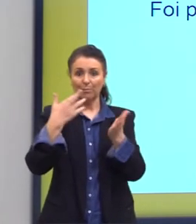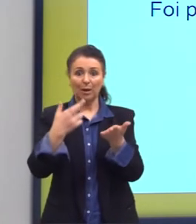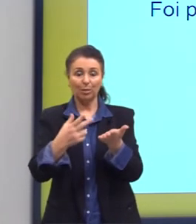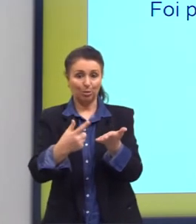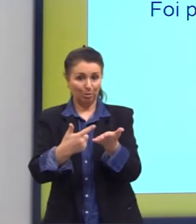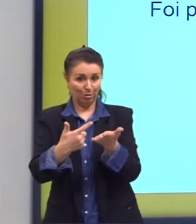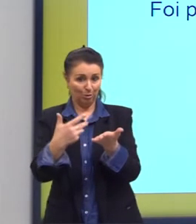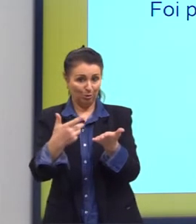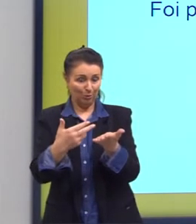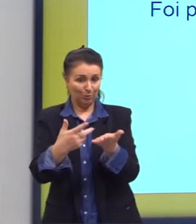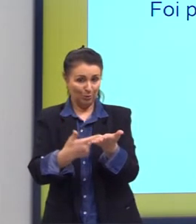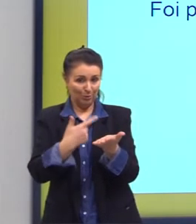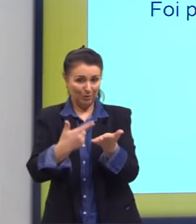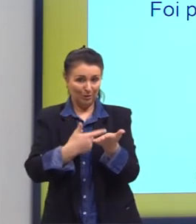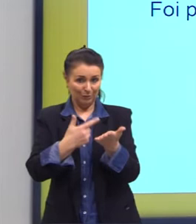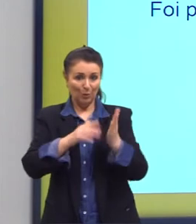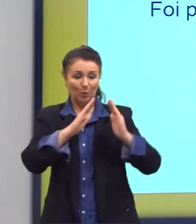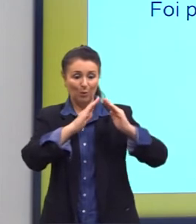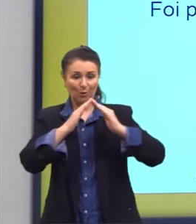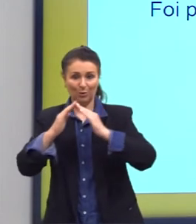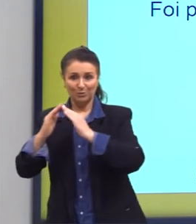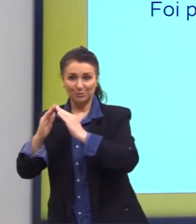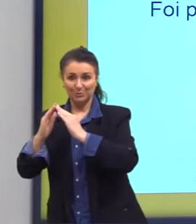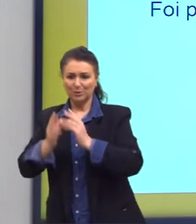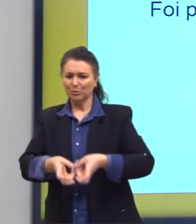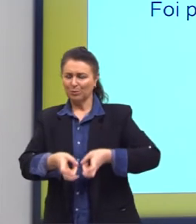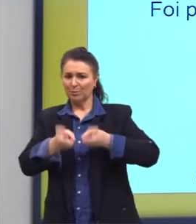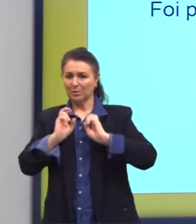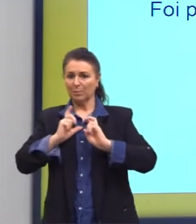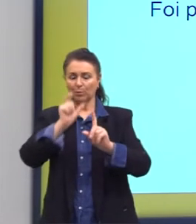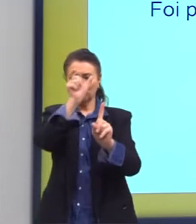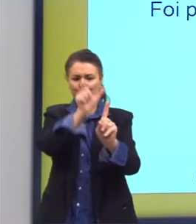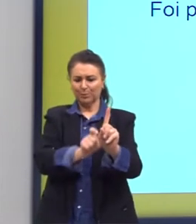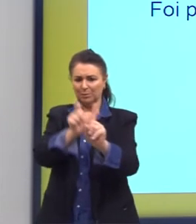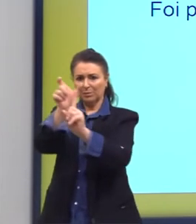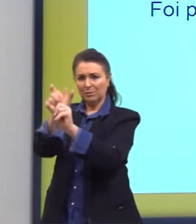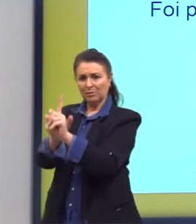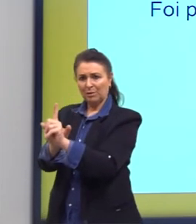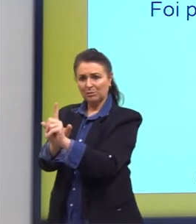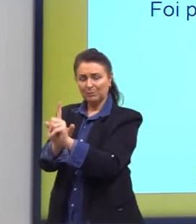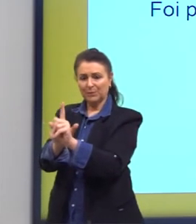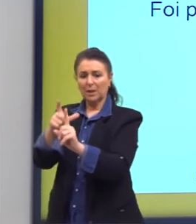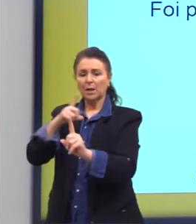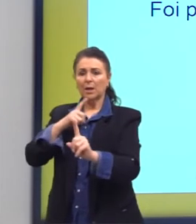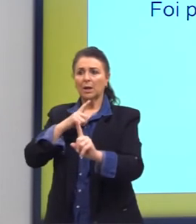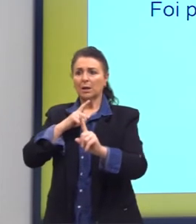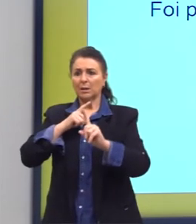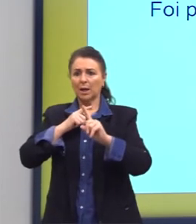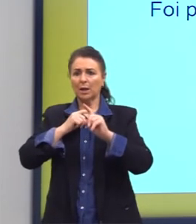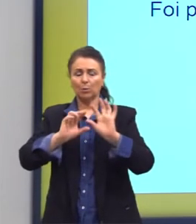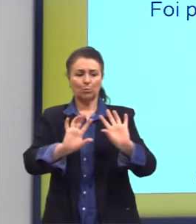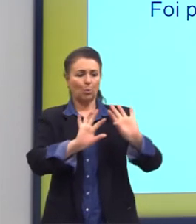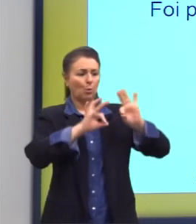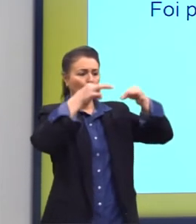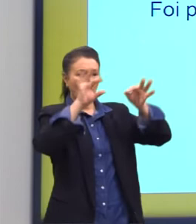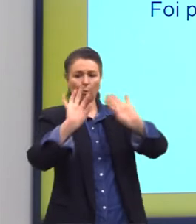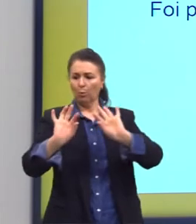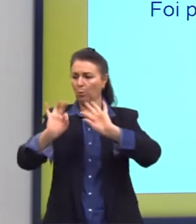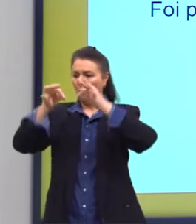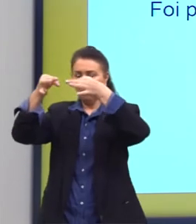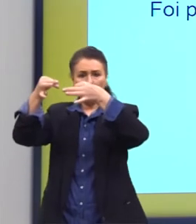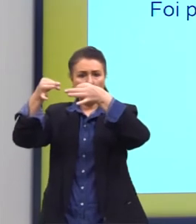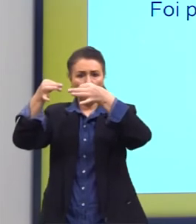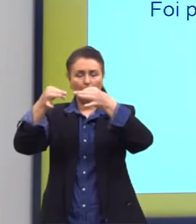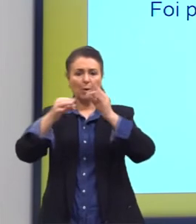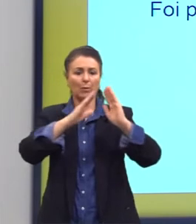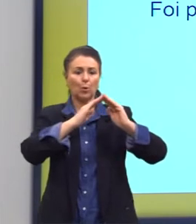Curtiço. Já percebemos ali as personagens, já vemos que tem roupa estendida, temos ali o